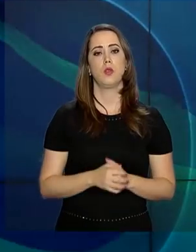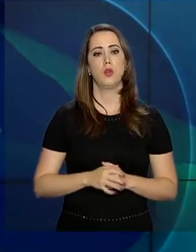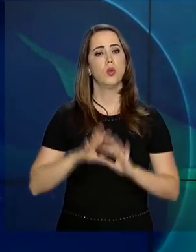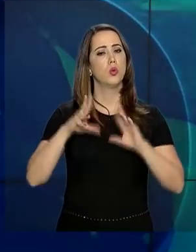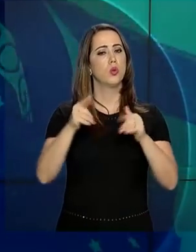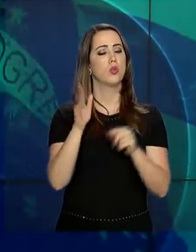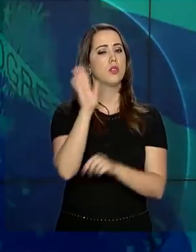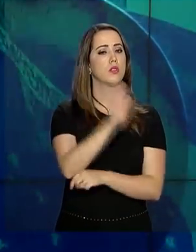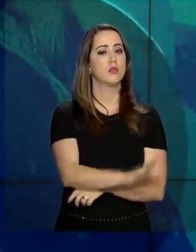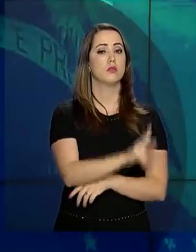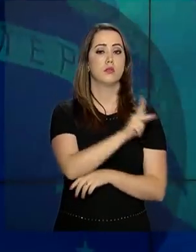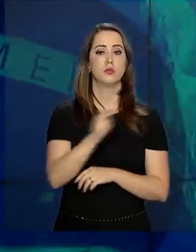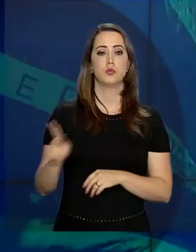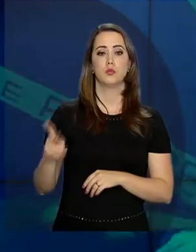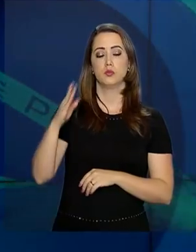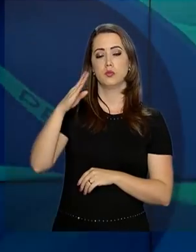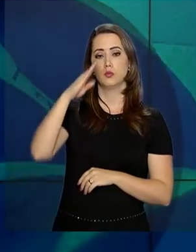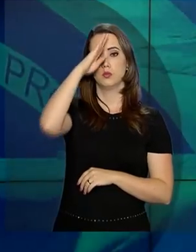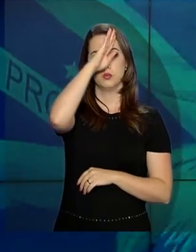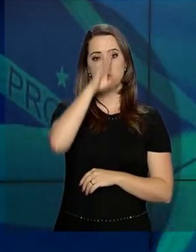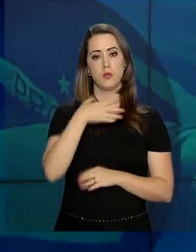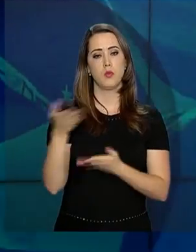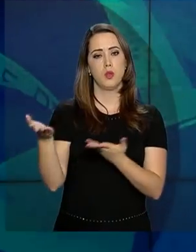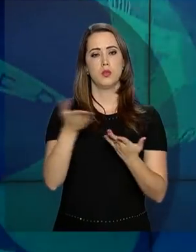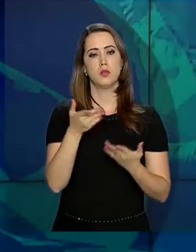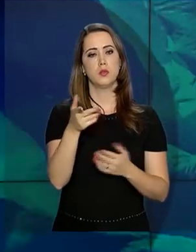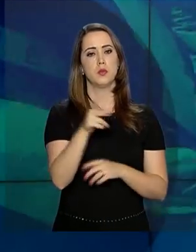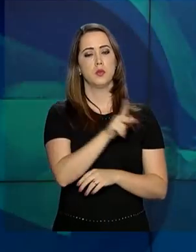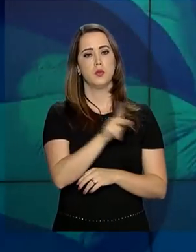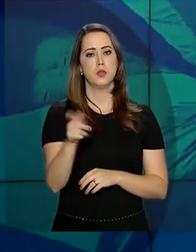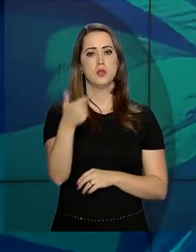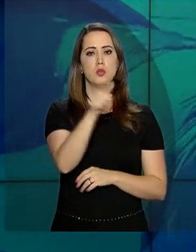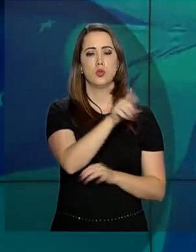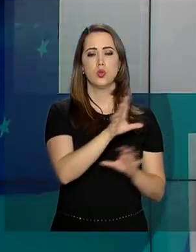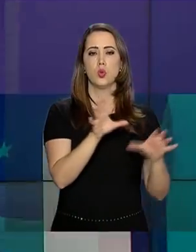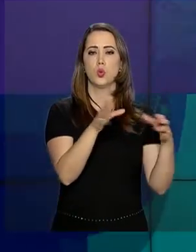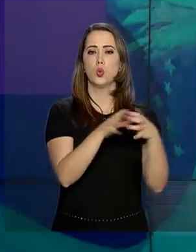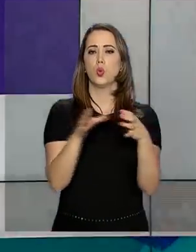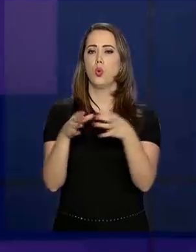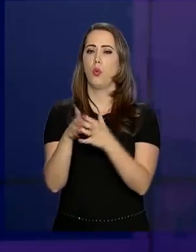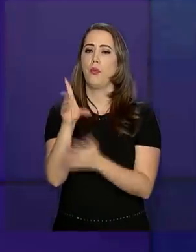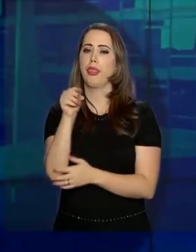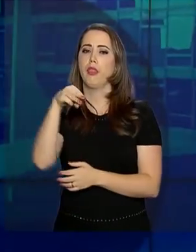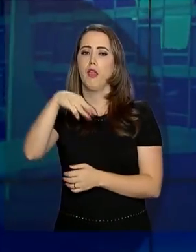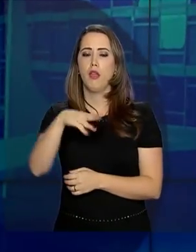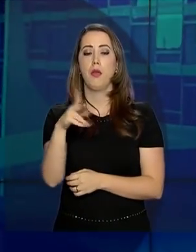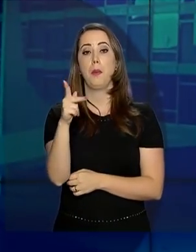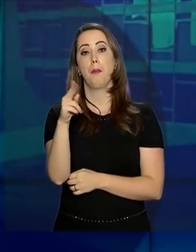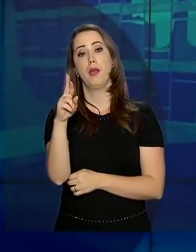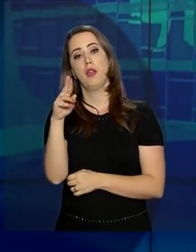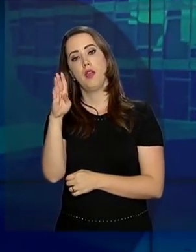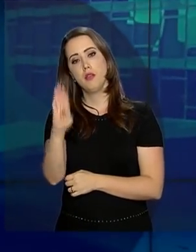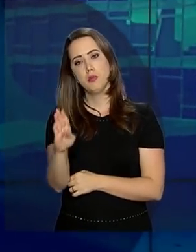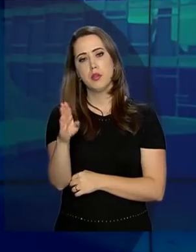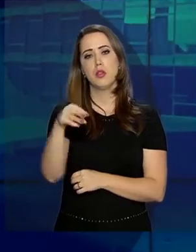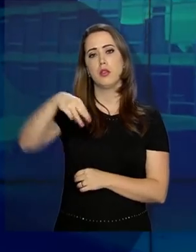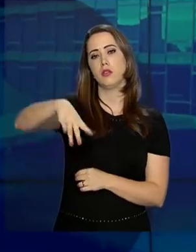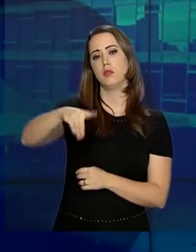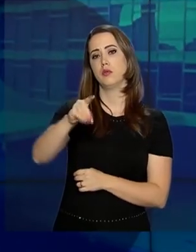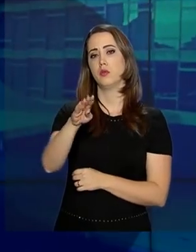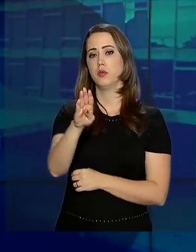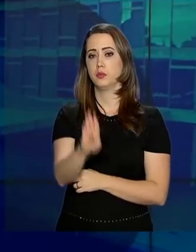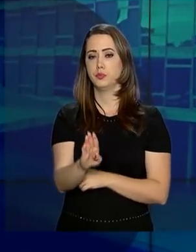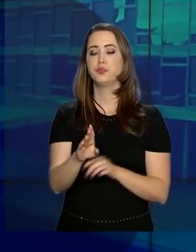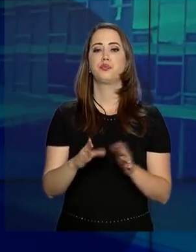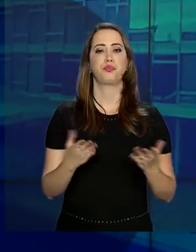a tarde, o presidente recebeu presidentes de outros partidos, como o DEM, o PRB e o MDB. A CM